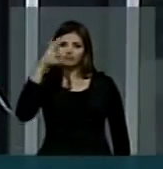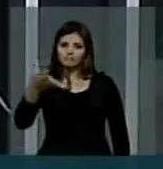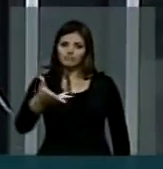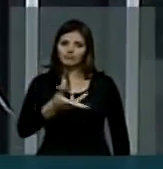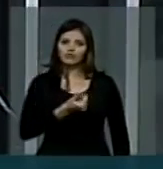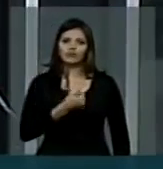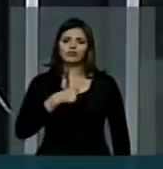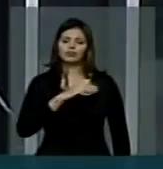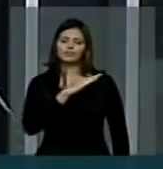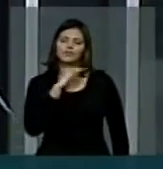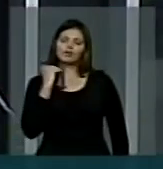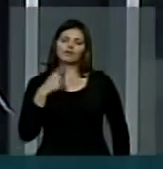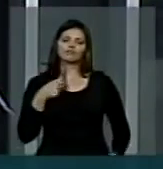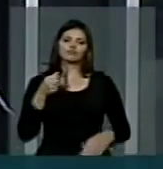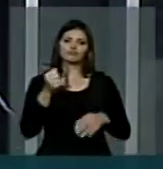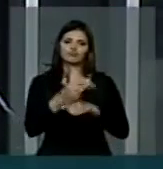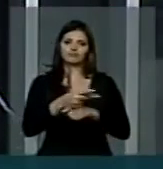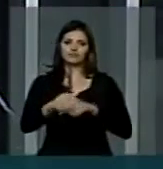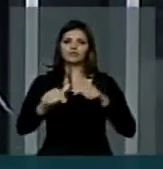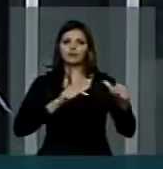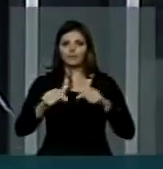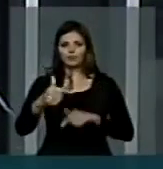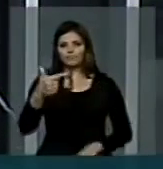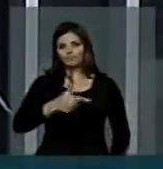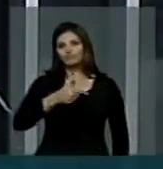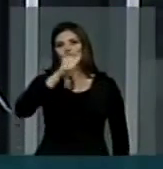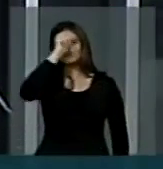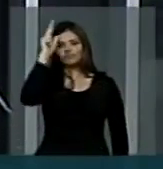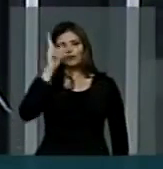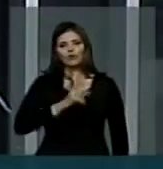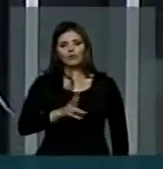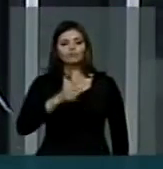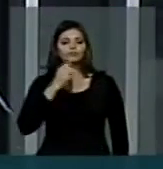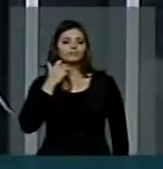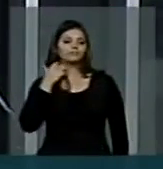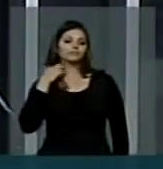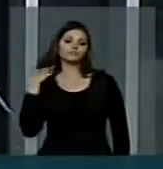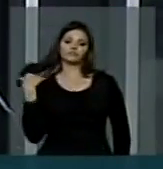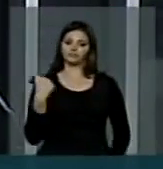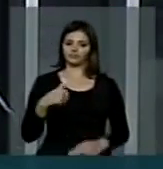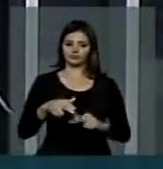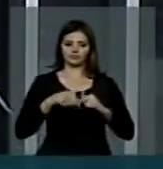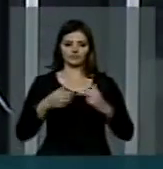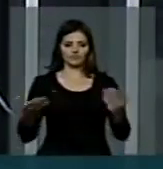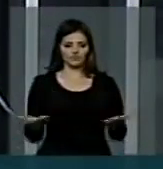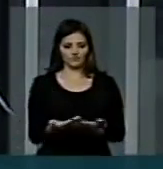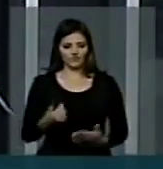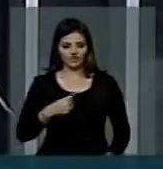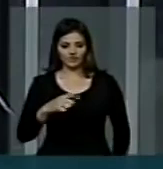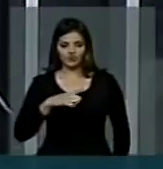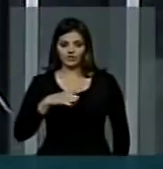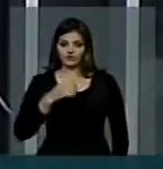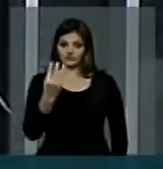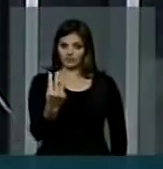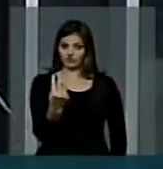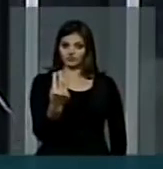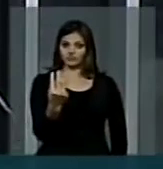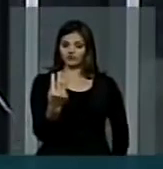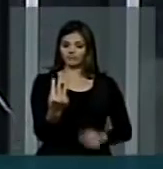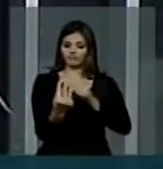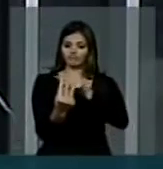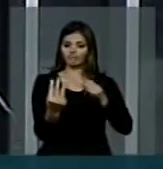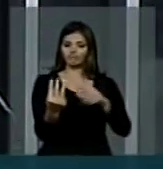Morreu no exercício da função. Por isso, com pesar, nós fazemos esses três registros